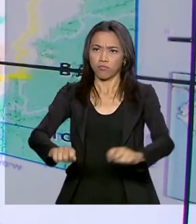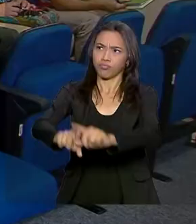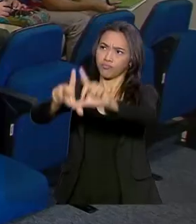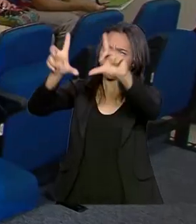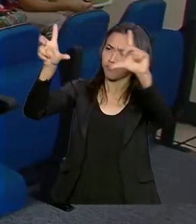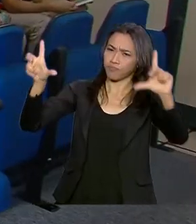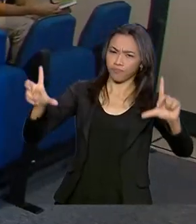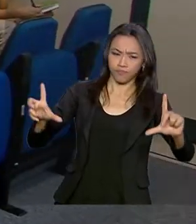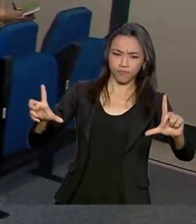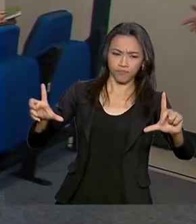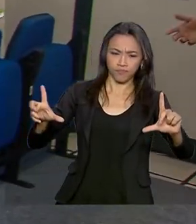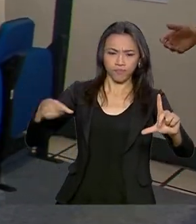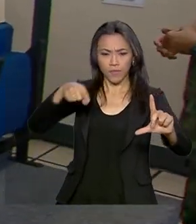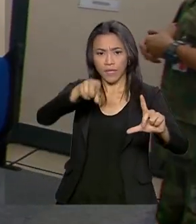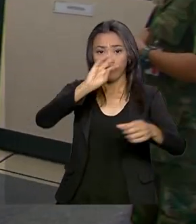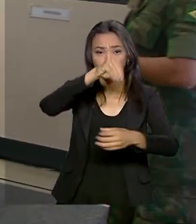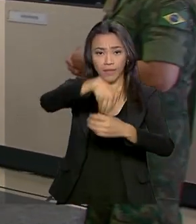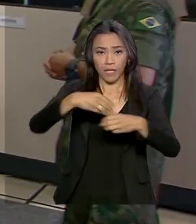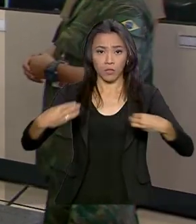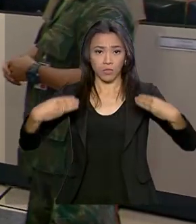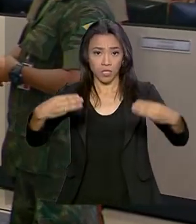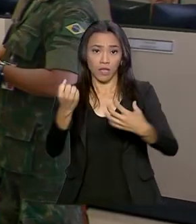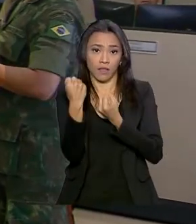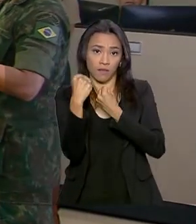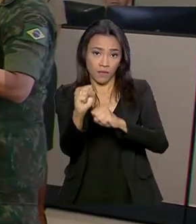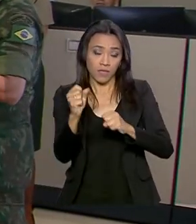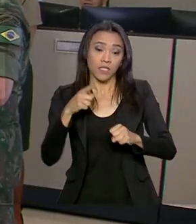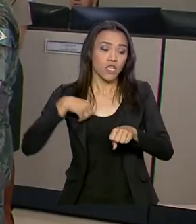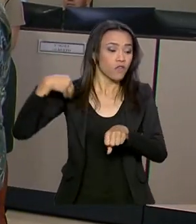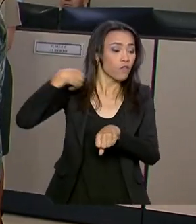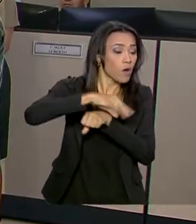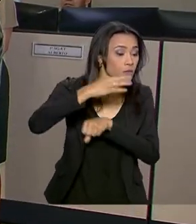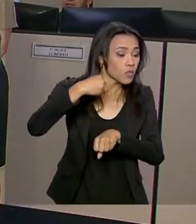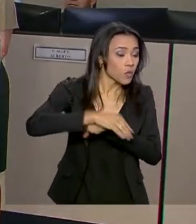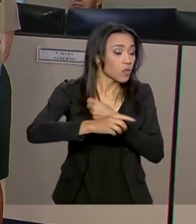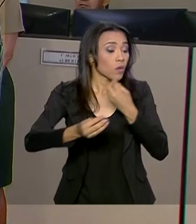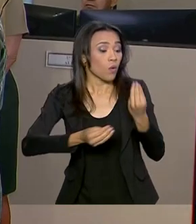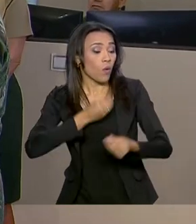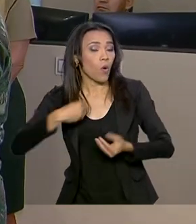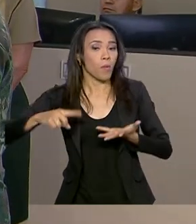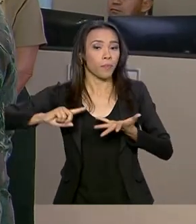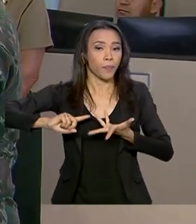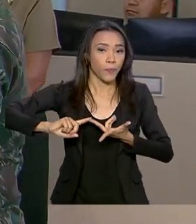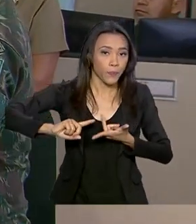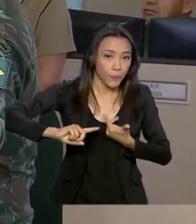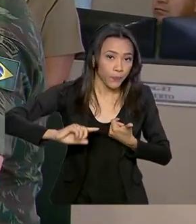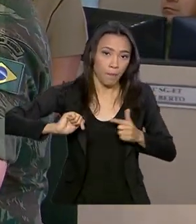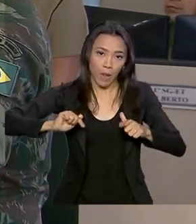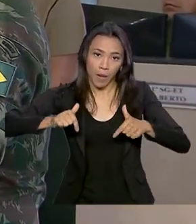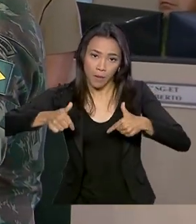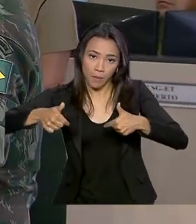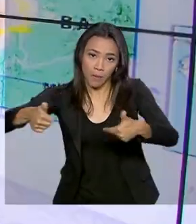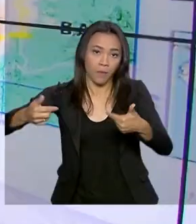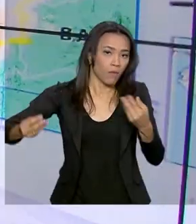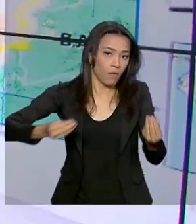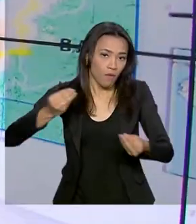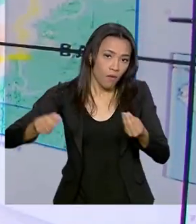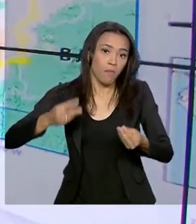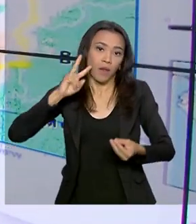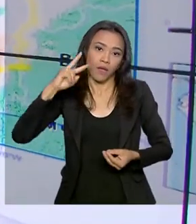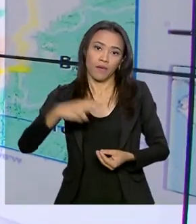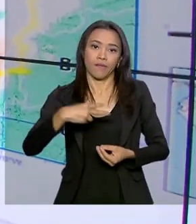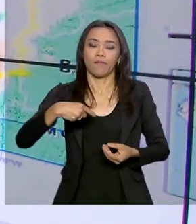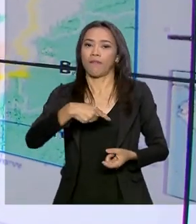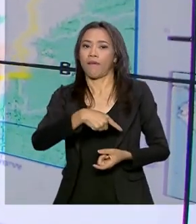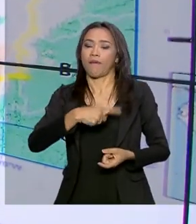Conjuntas do Ministério da Defesa, o grupo recebeu informações sobre a Operação Verde Brasil, deflagrada para combater